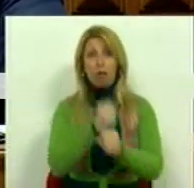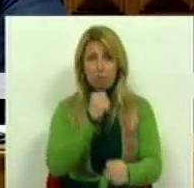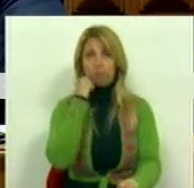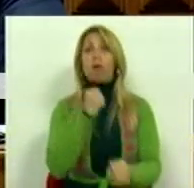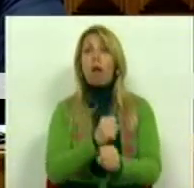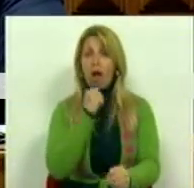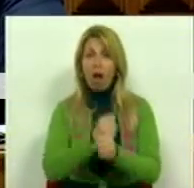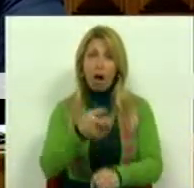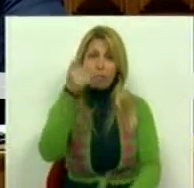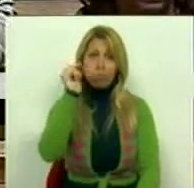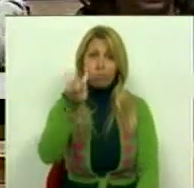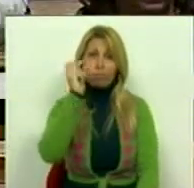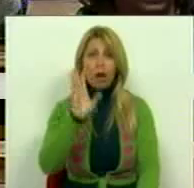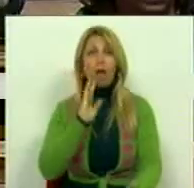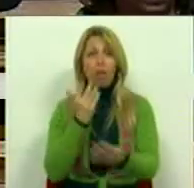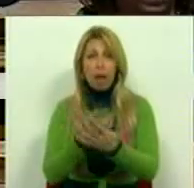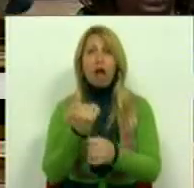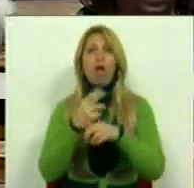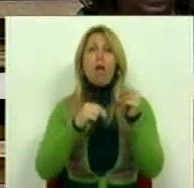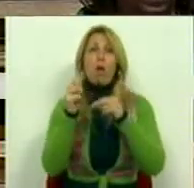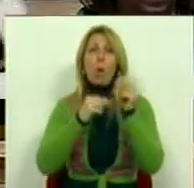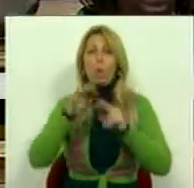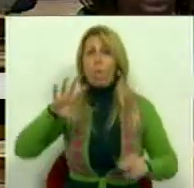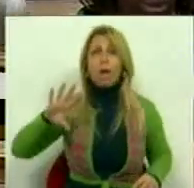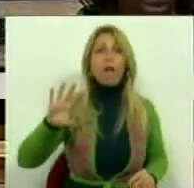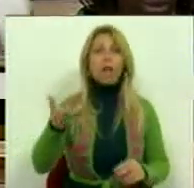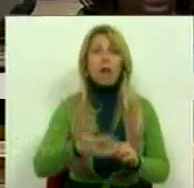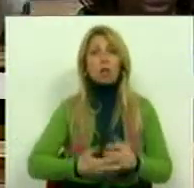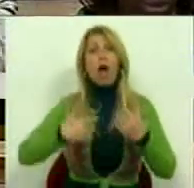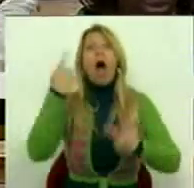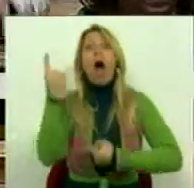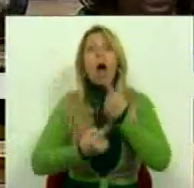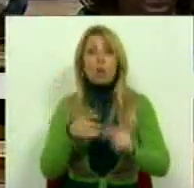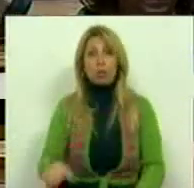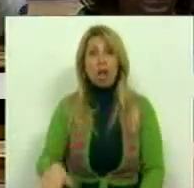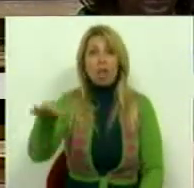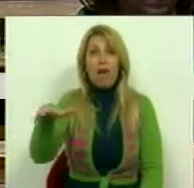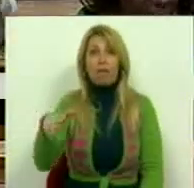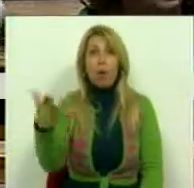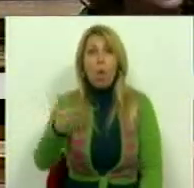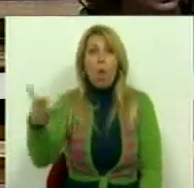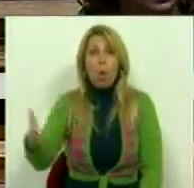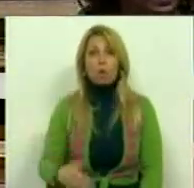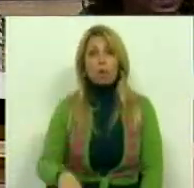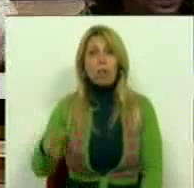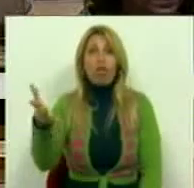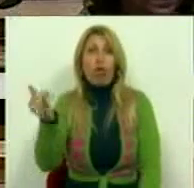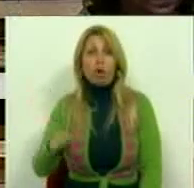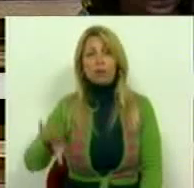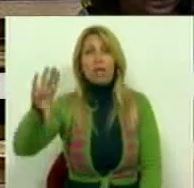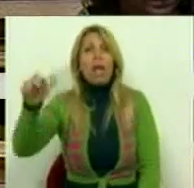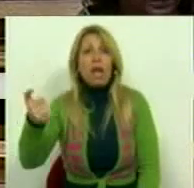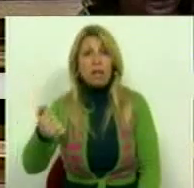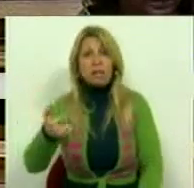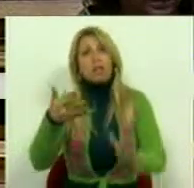este país, alguns desde os 8 anos, 11 anos, 15 anos, que ainda hoje trabalham e que